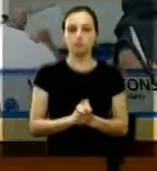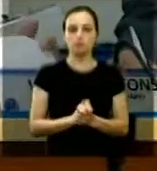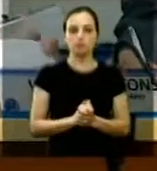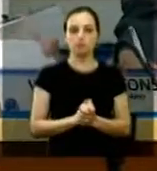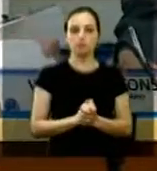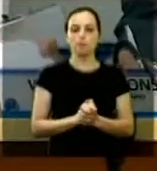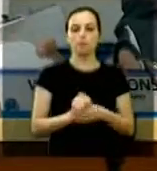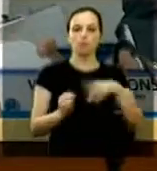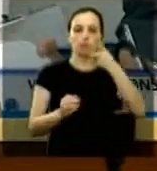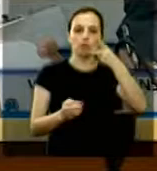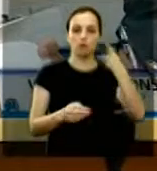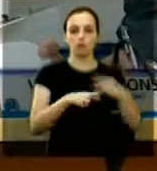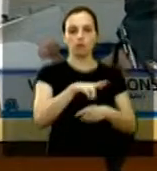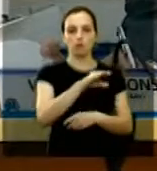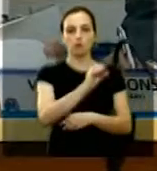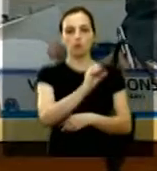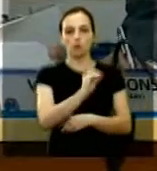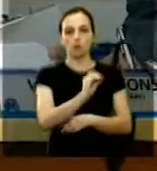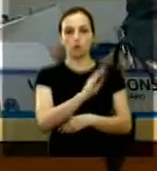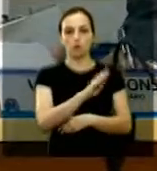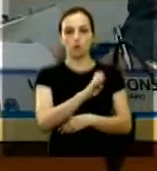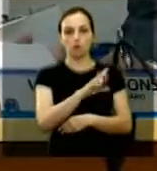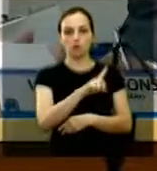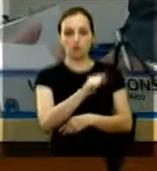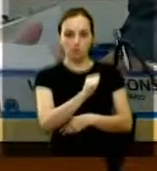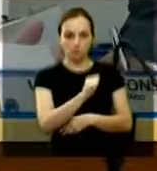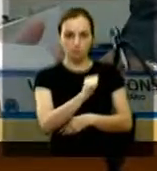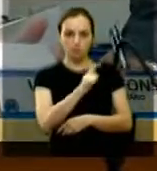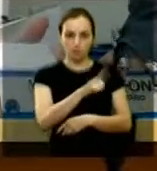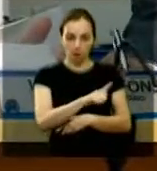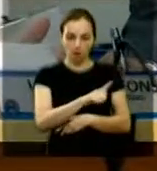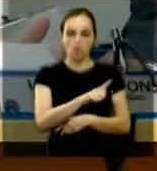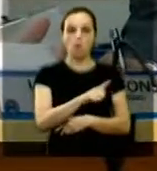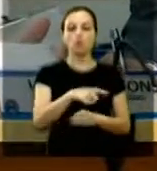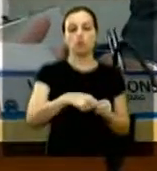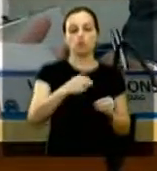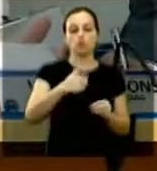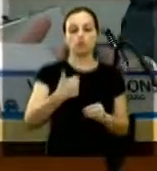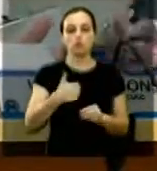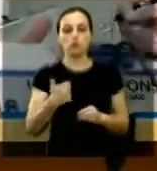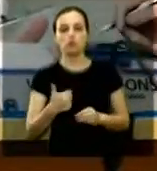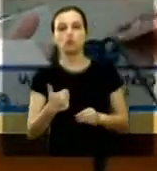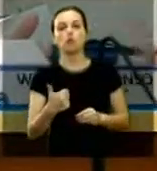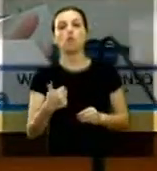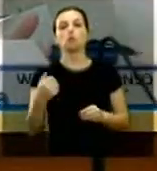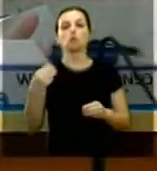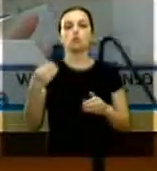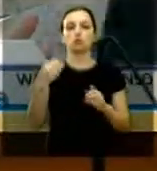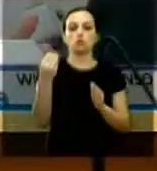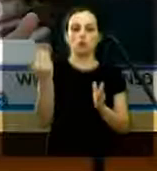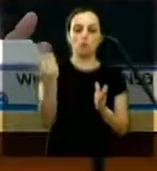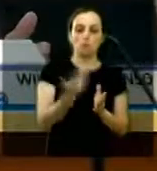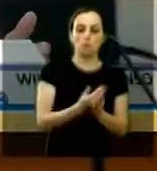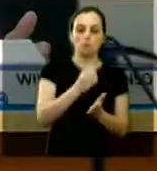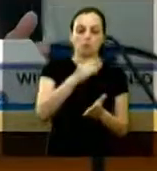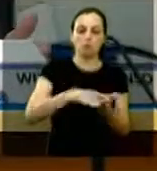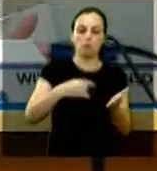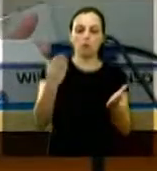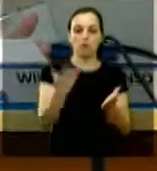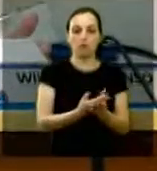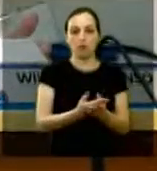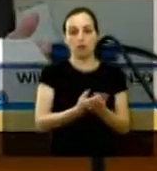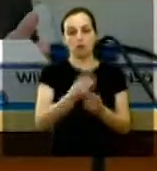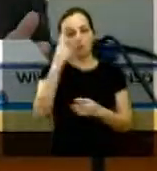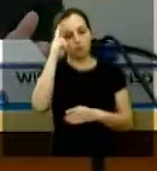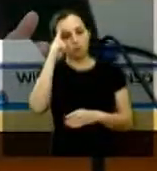autor e vereador roberval frais requeiro nos termos do artigo 211-A do regimento interno que fique constando